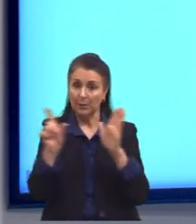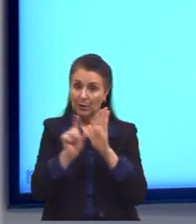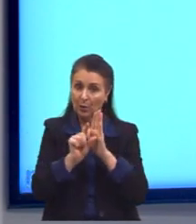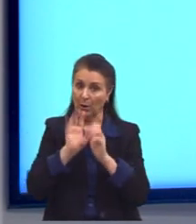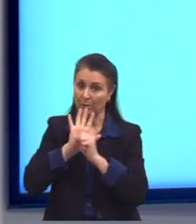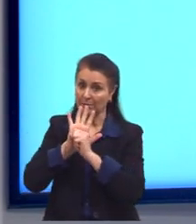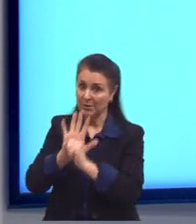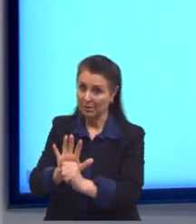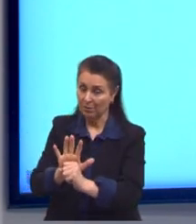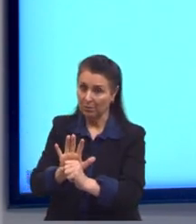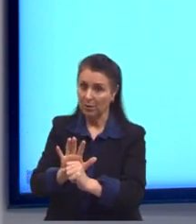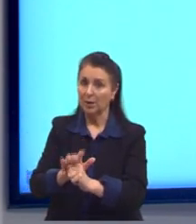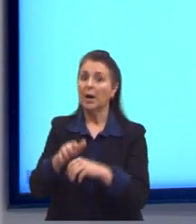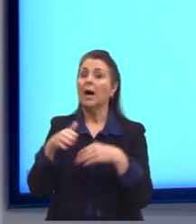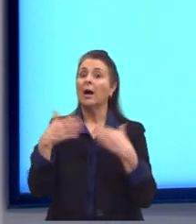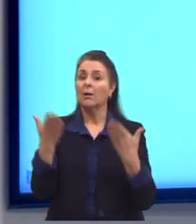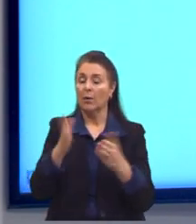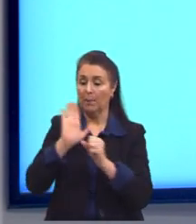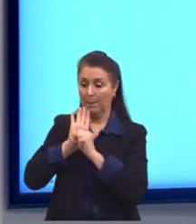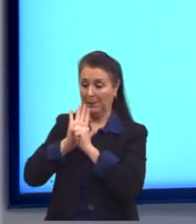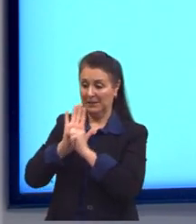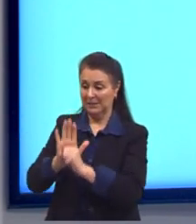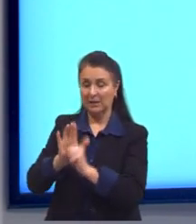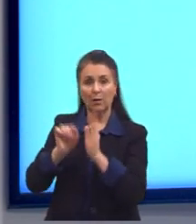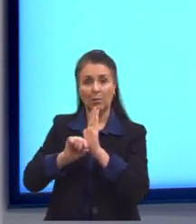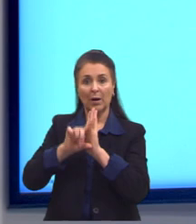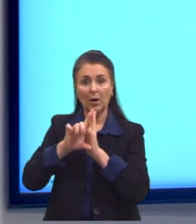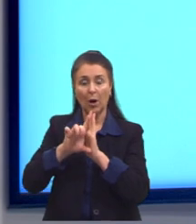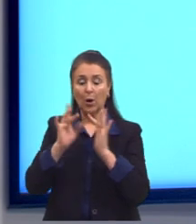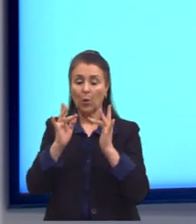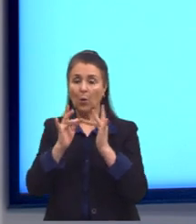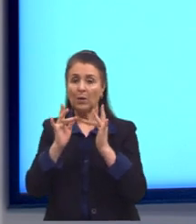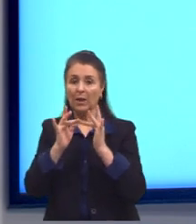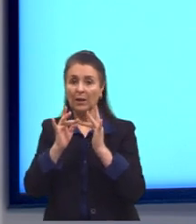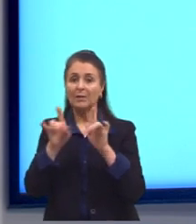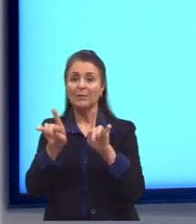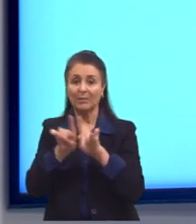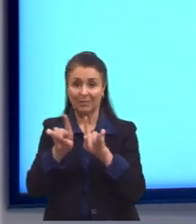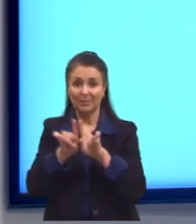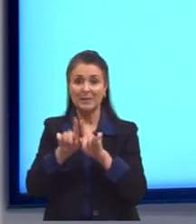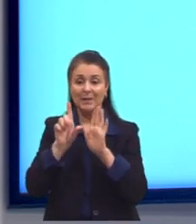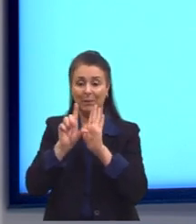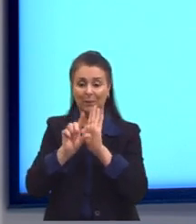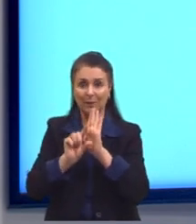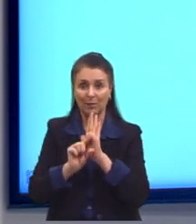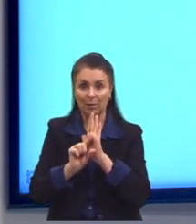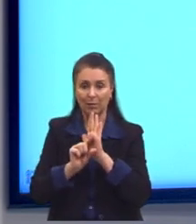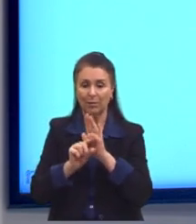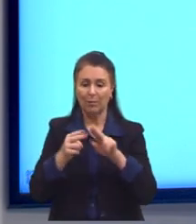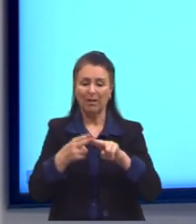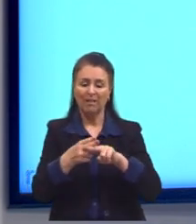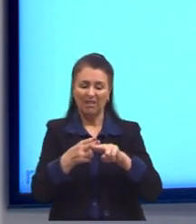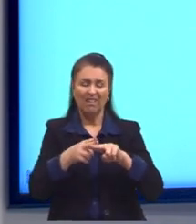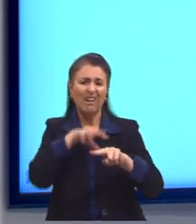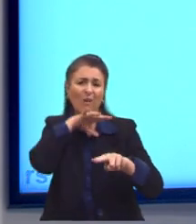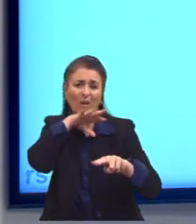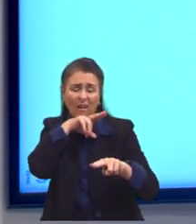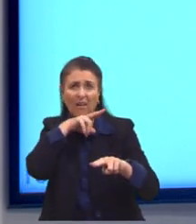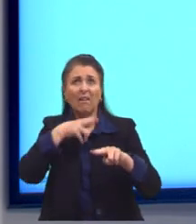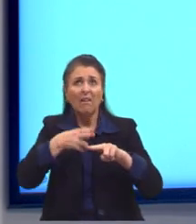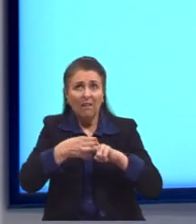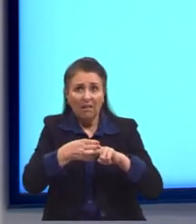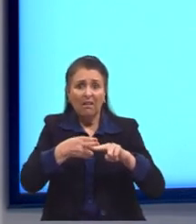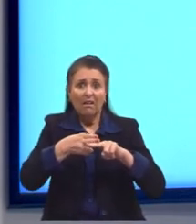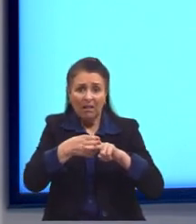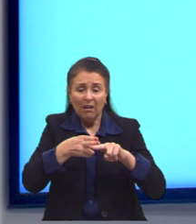Então, para a pressão ser maior, a gente precisa que a área de contato seja menor. Então, quando a gente tem uma faca que não está afiada, a gente tem essa